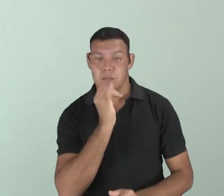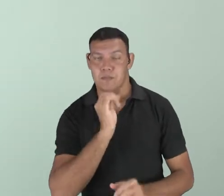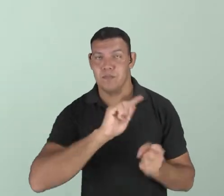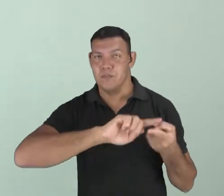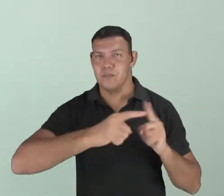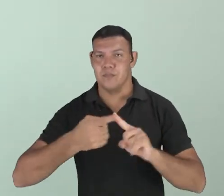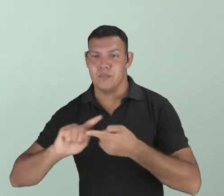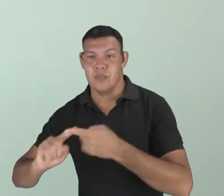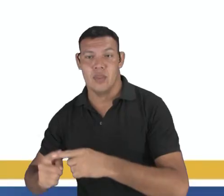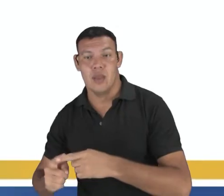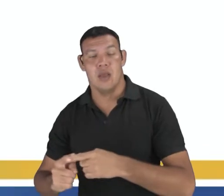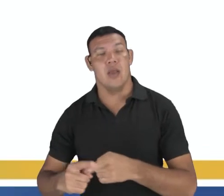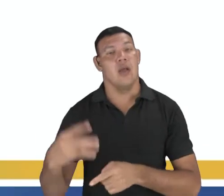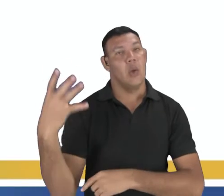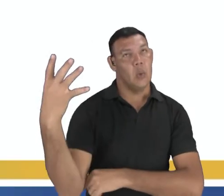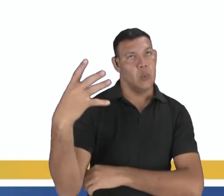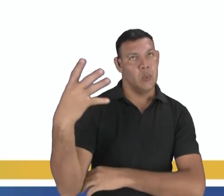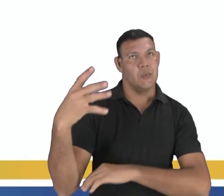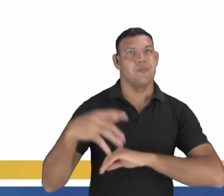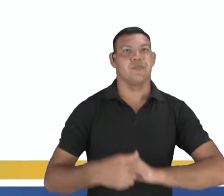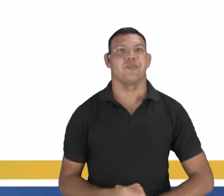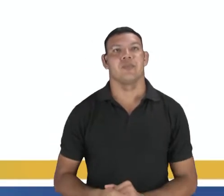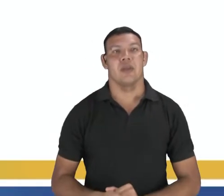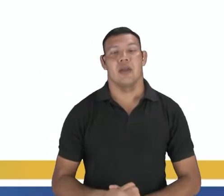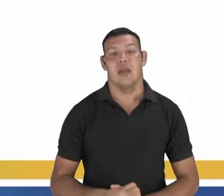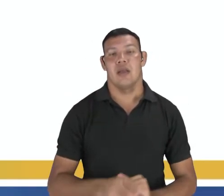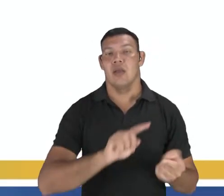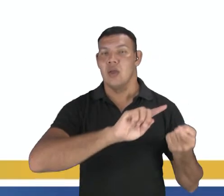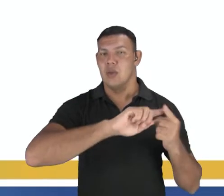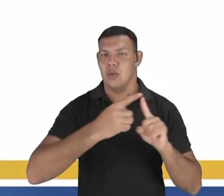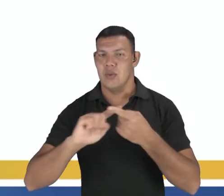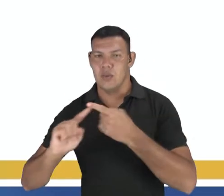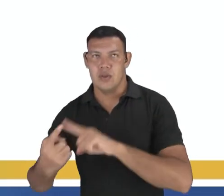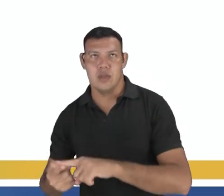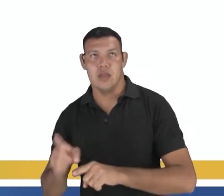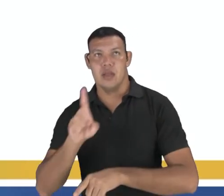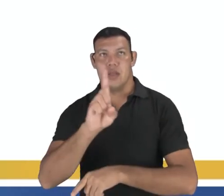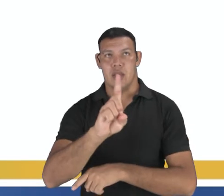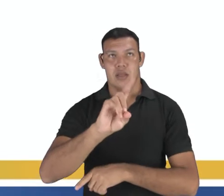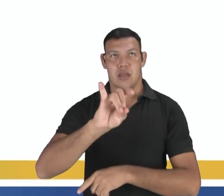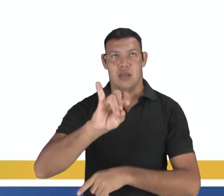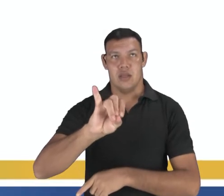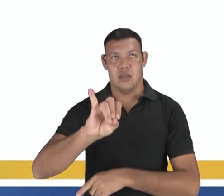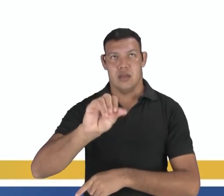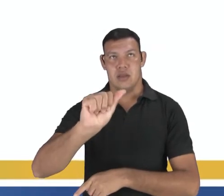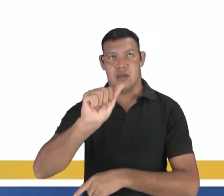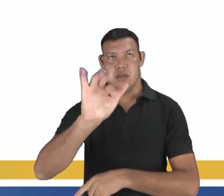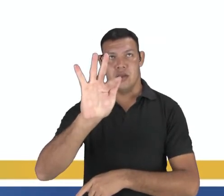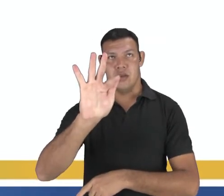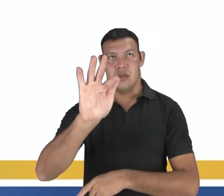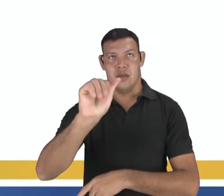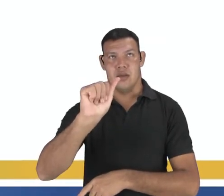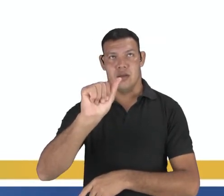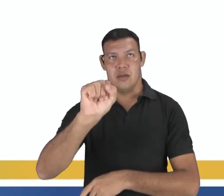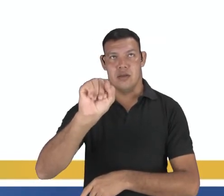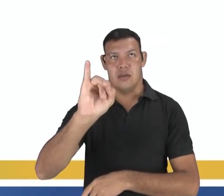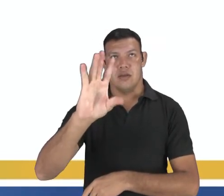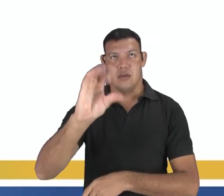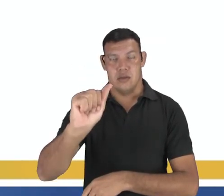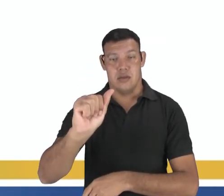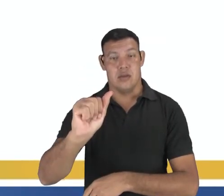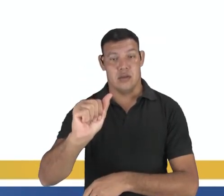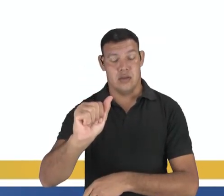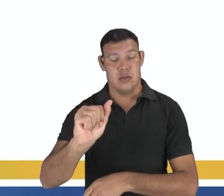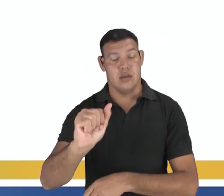próxima. A variação diafásica, a situacional. Ou seja, você vai se adequar,